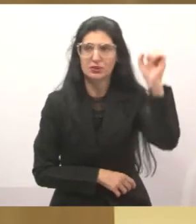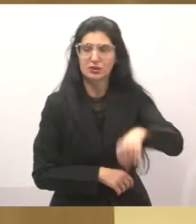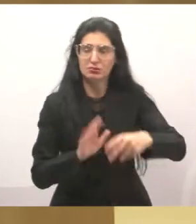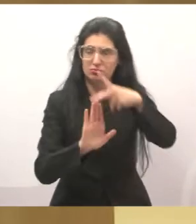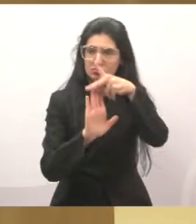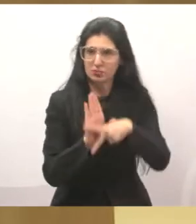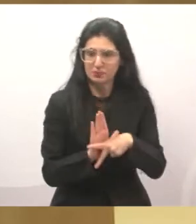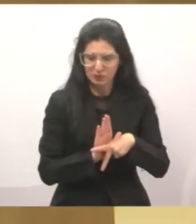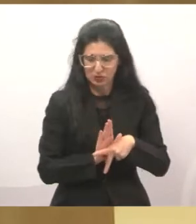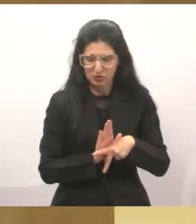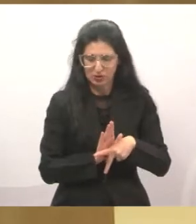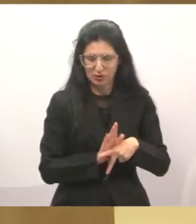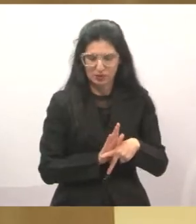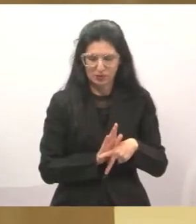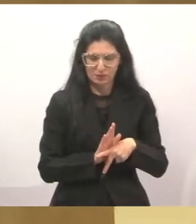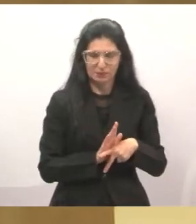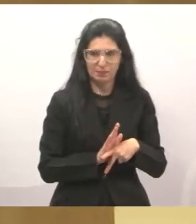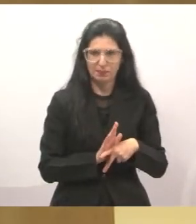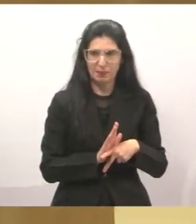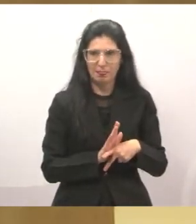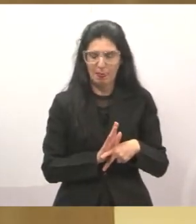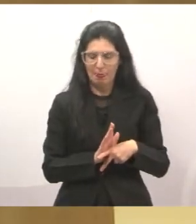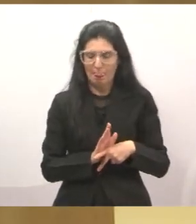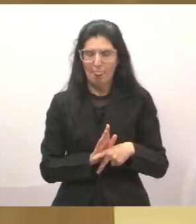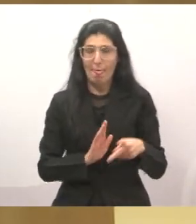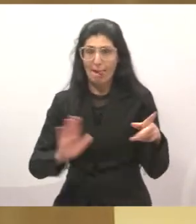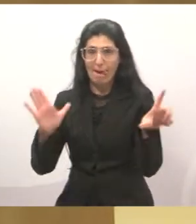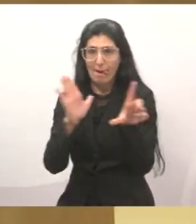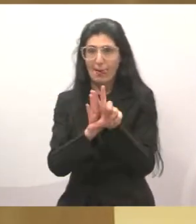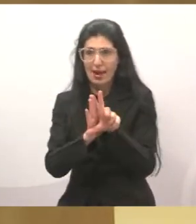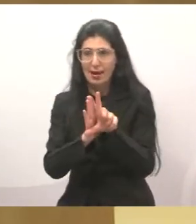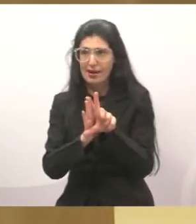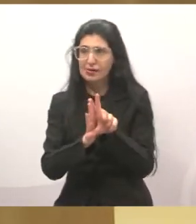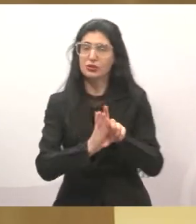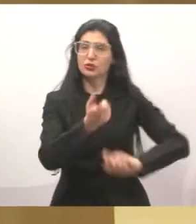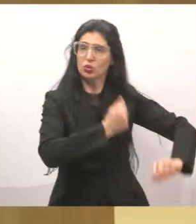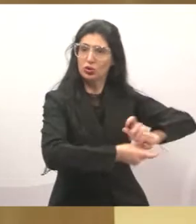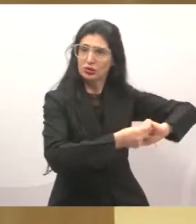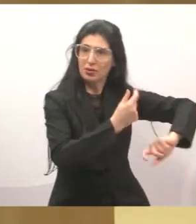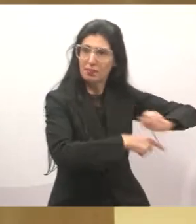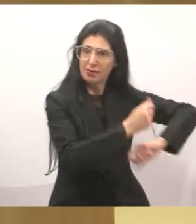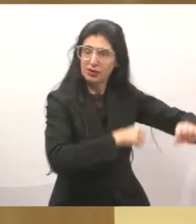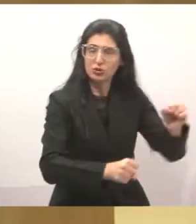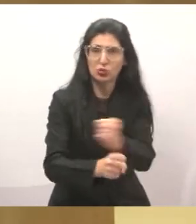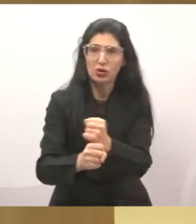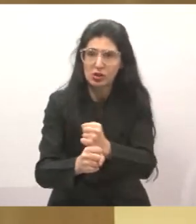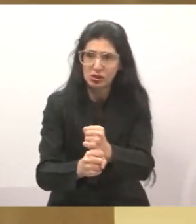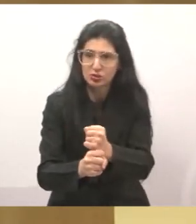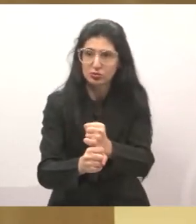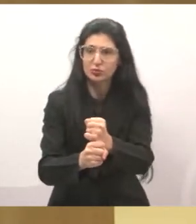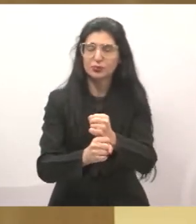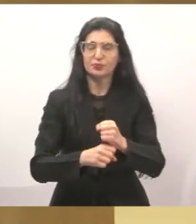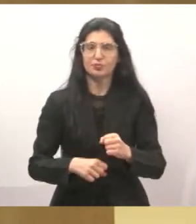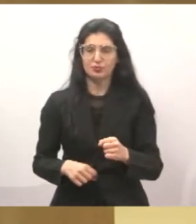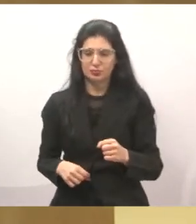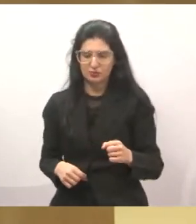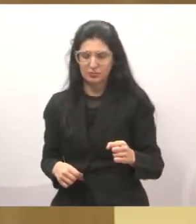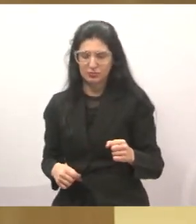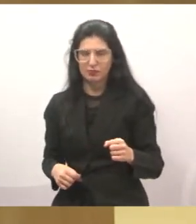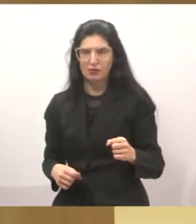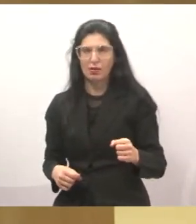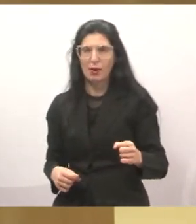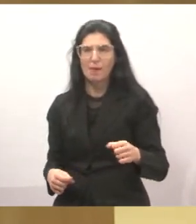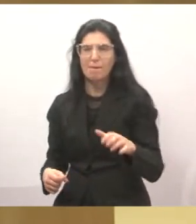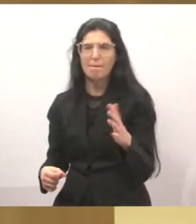projeto da lei de diretrizes orçamentárias, que na verdade dão norte, é como se fosse mais ou menos